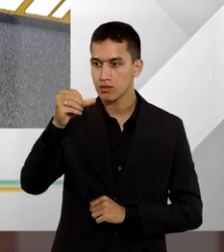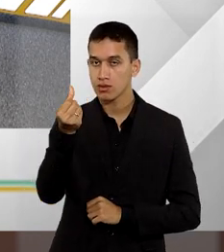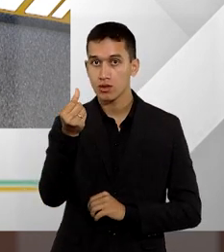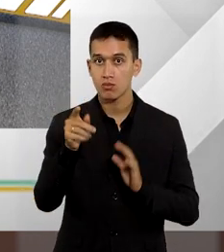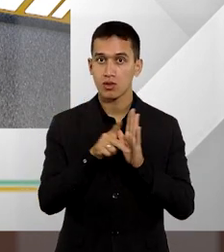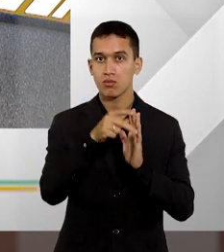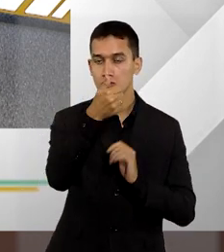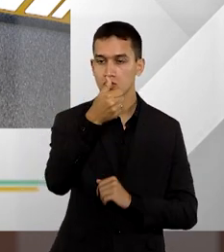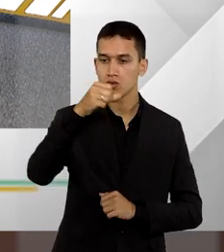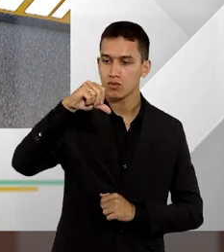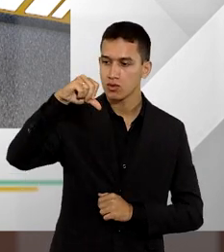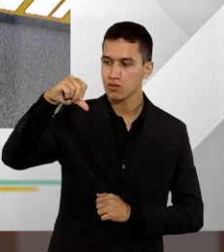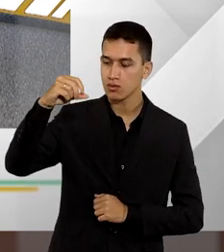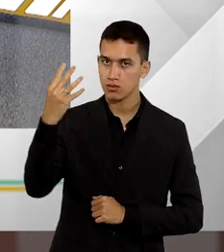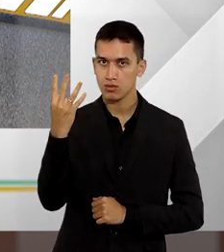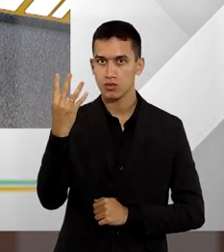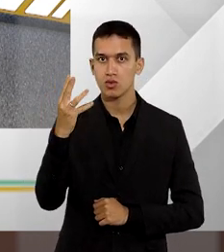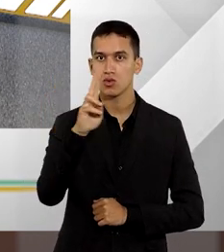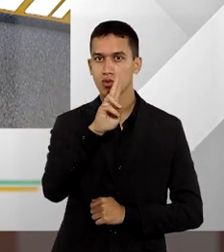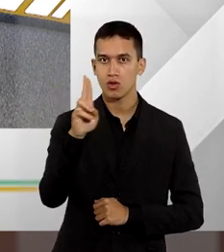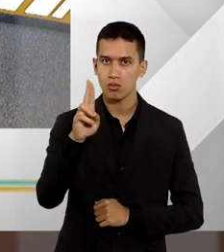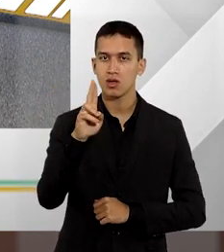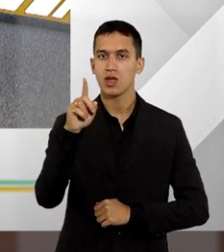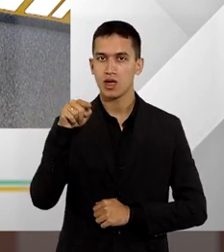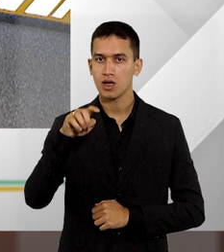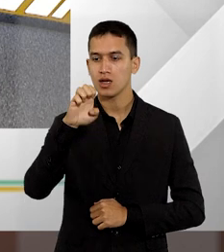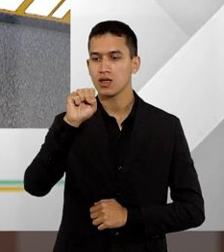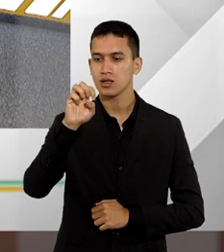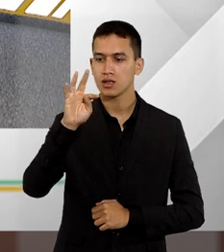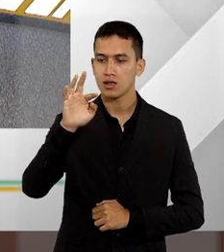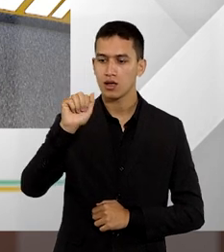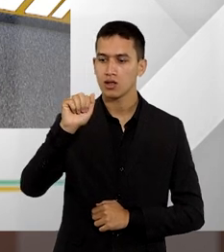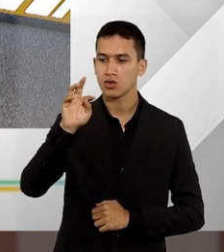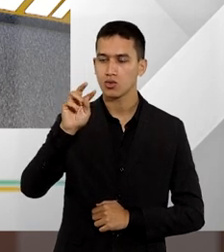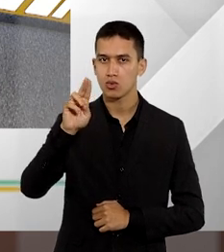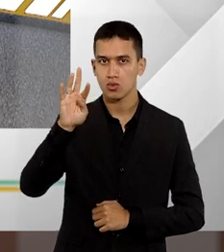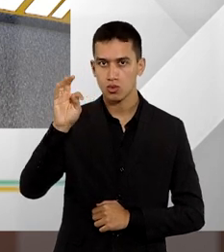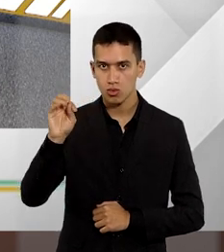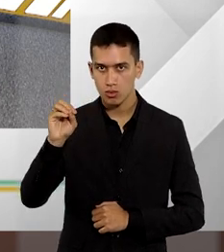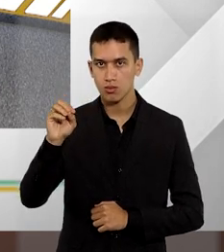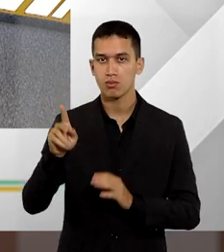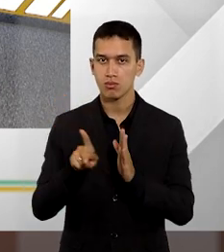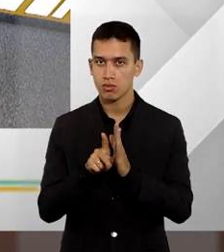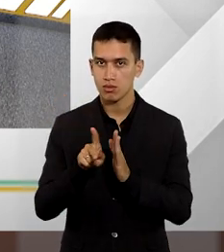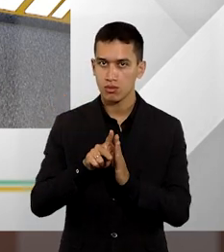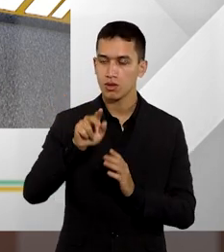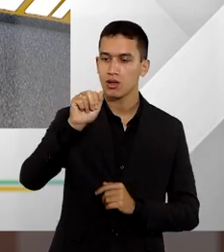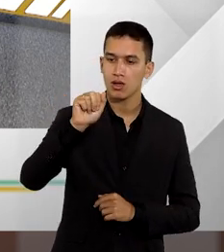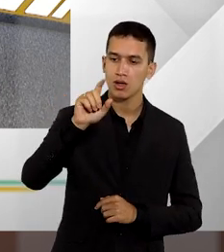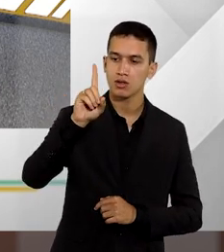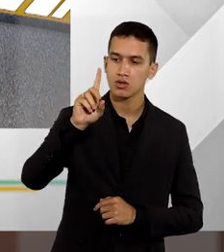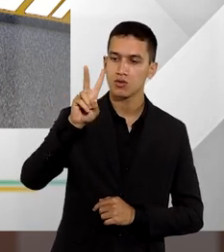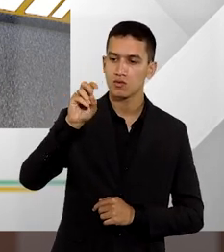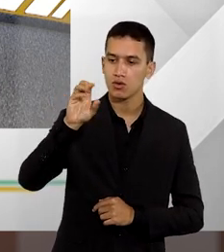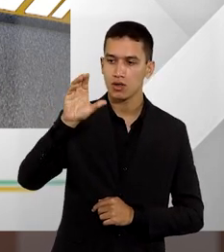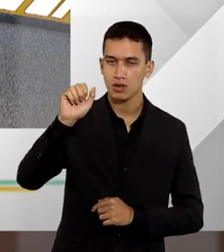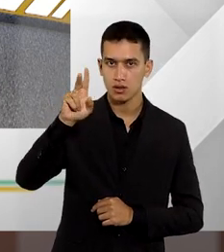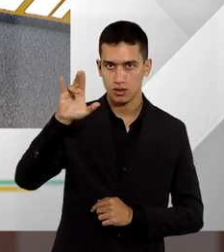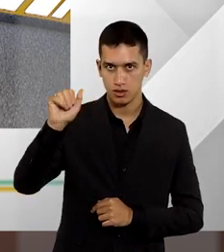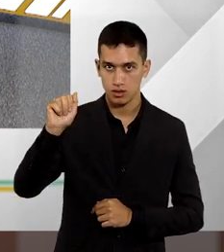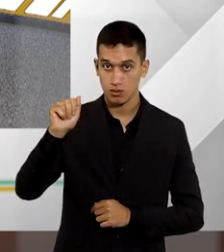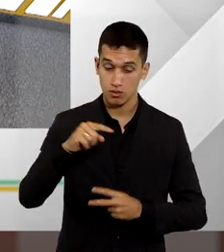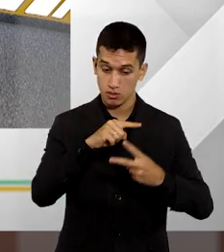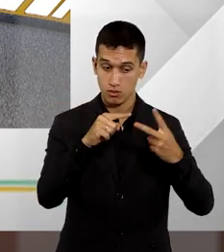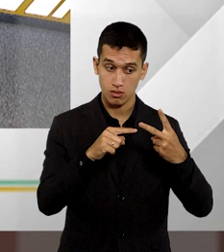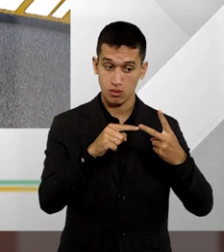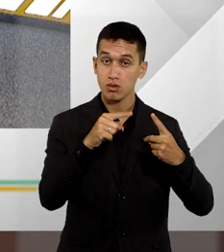de 1994 que é o chamado Estatuto da Advocacia e também no Código de Processo Civil. Há dois tipos de honorários,